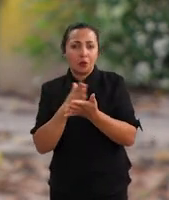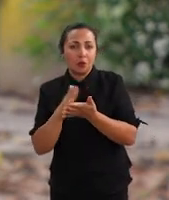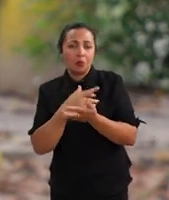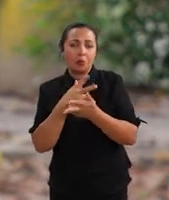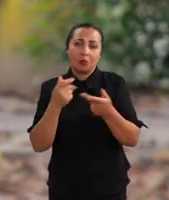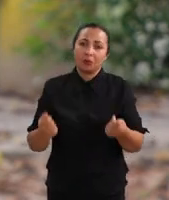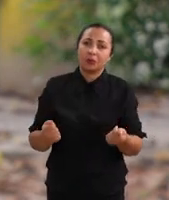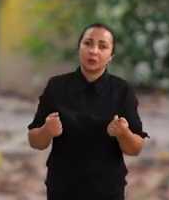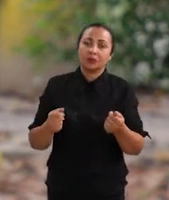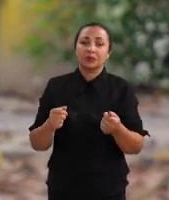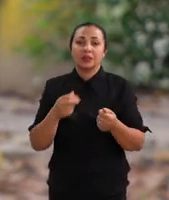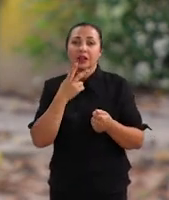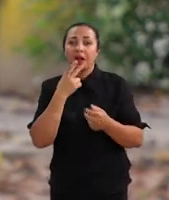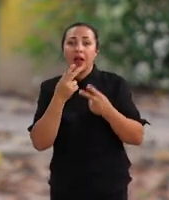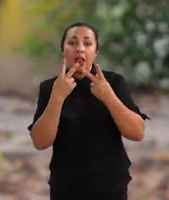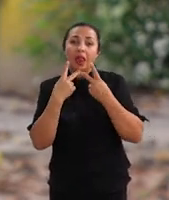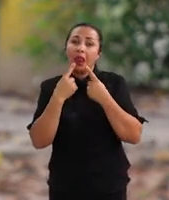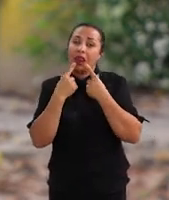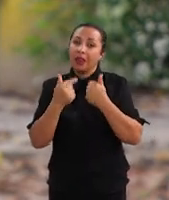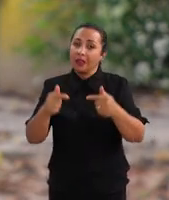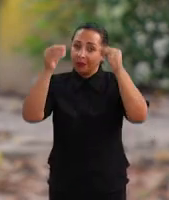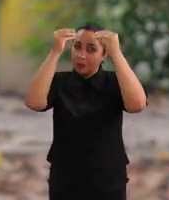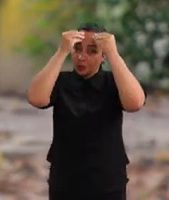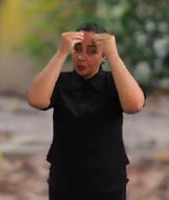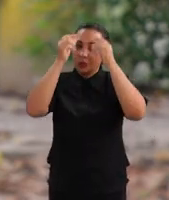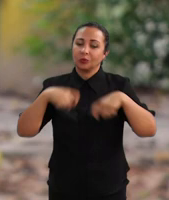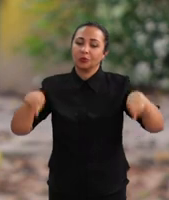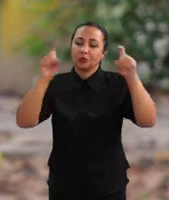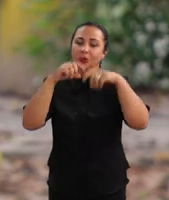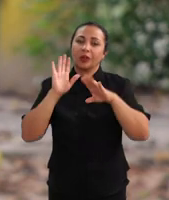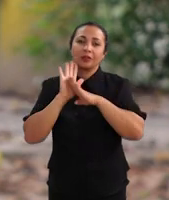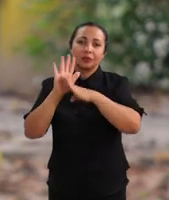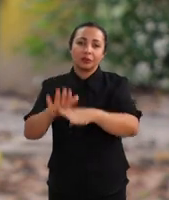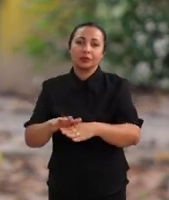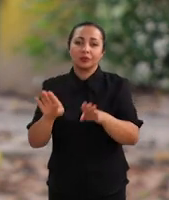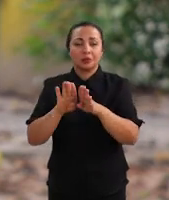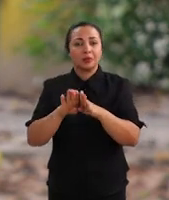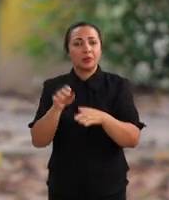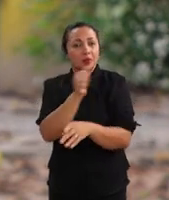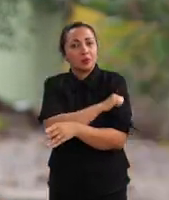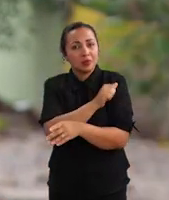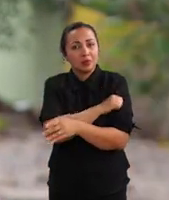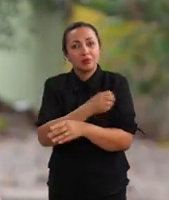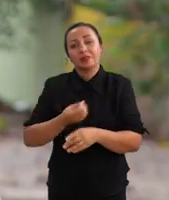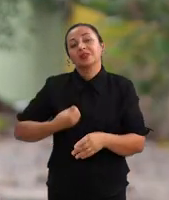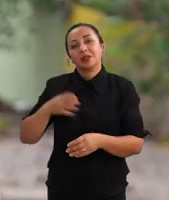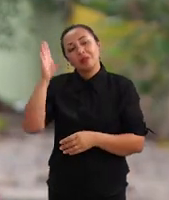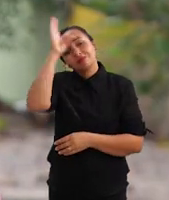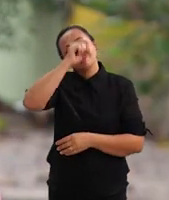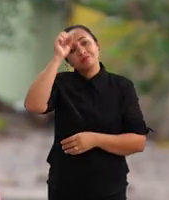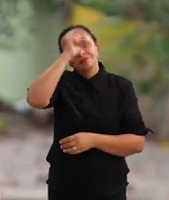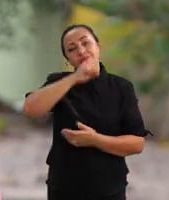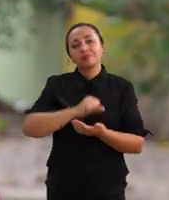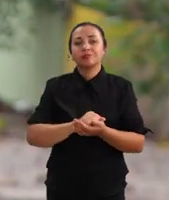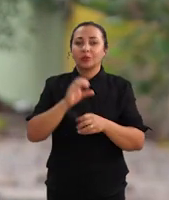termos de linguística e computacional, que auxilie aos estudantes que estão aprendendo o curso do professor